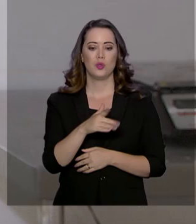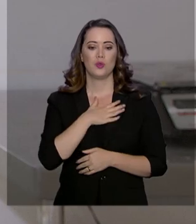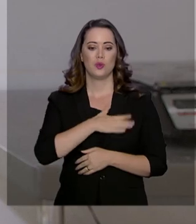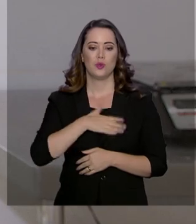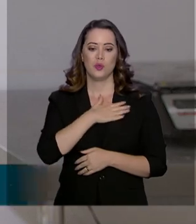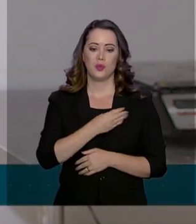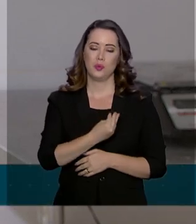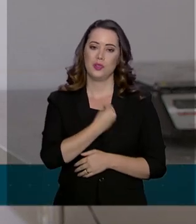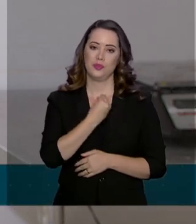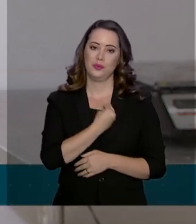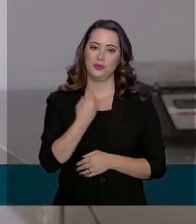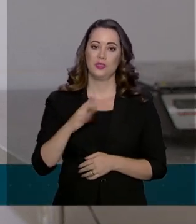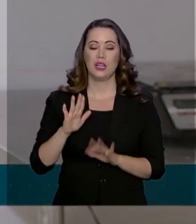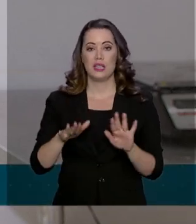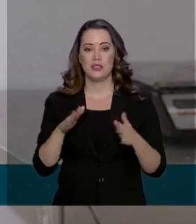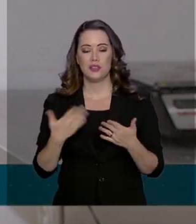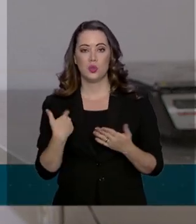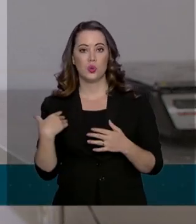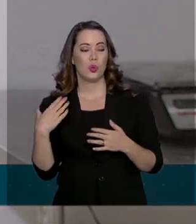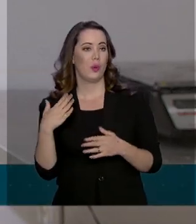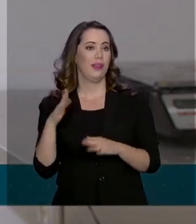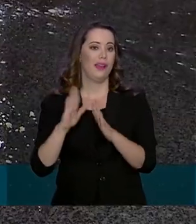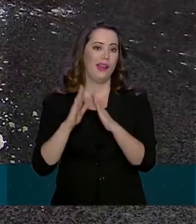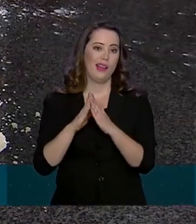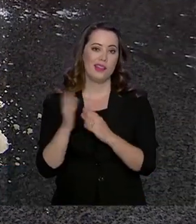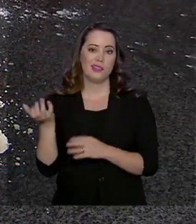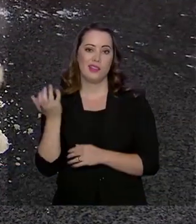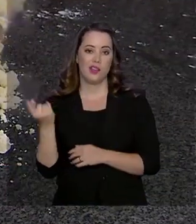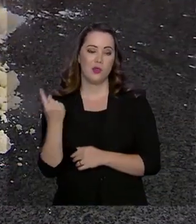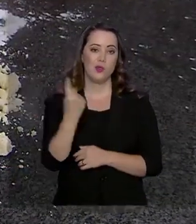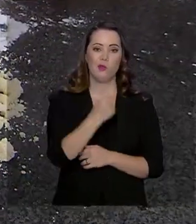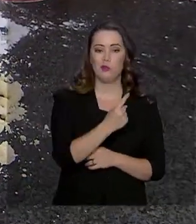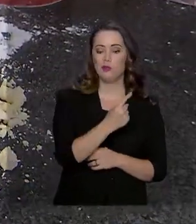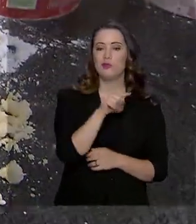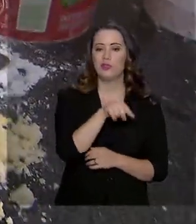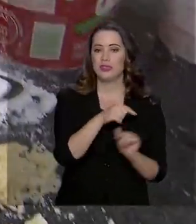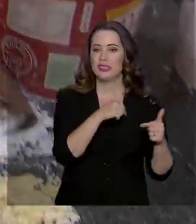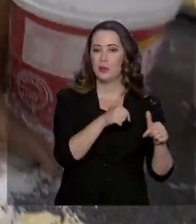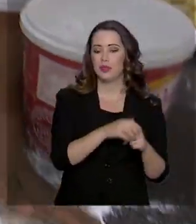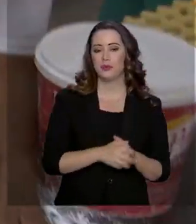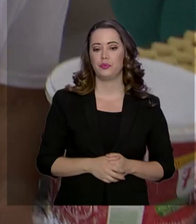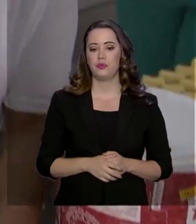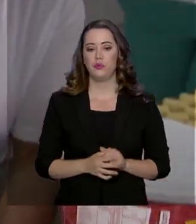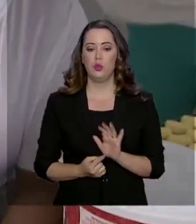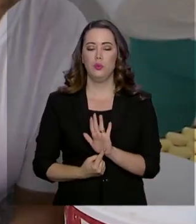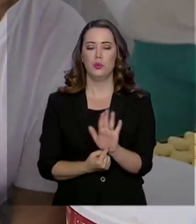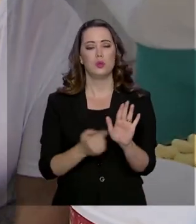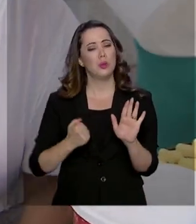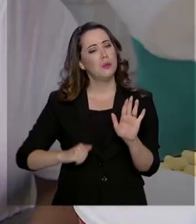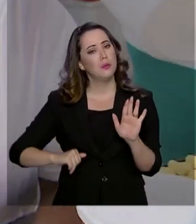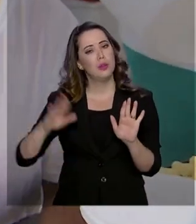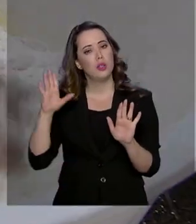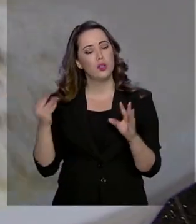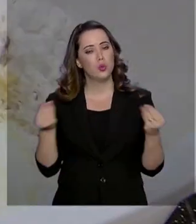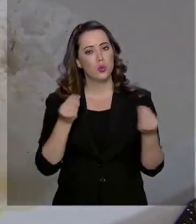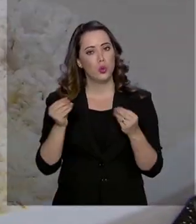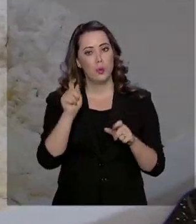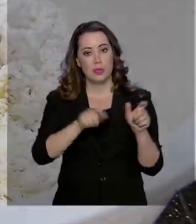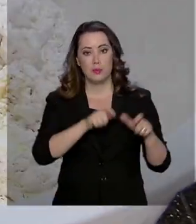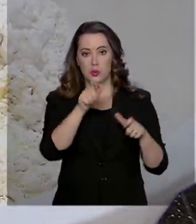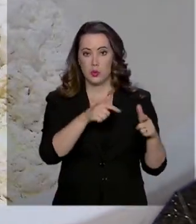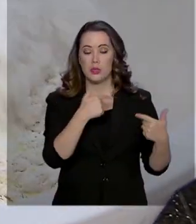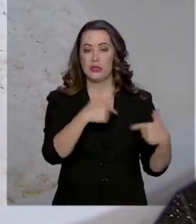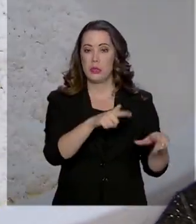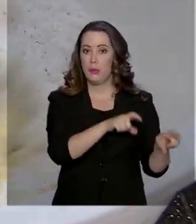Eu estou de folga, eu fico doida para voltar para lá. E para dar mais visibilidade à contribuição das trabalhadoras